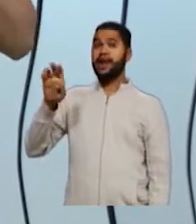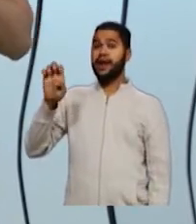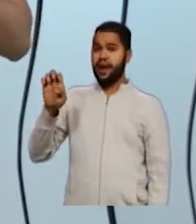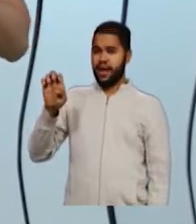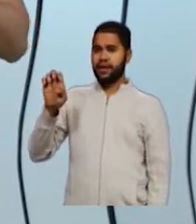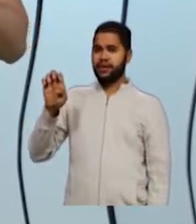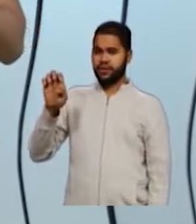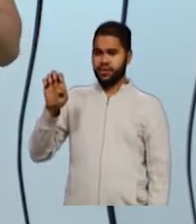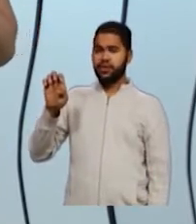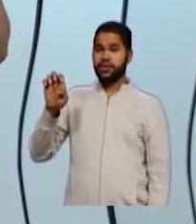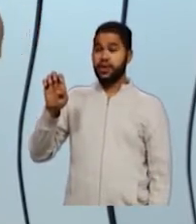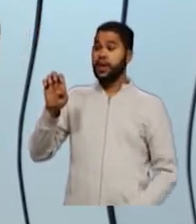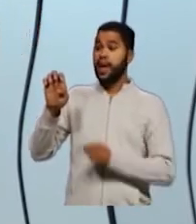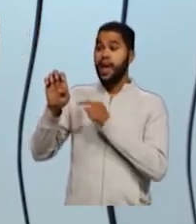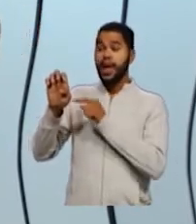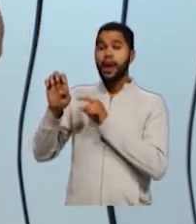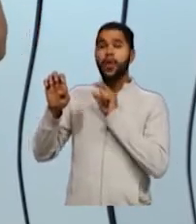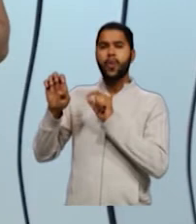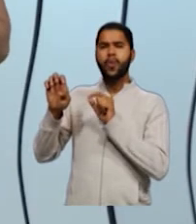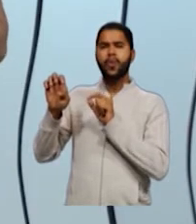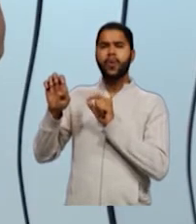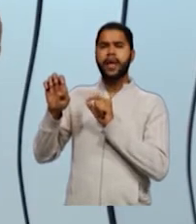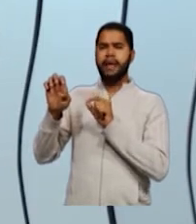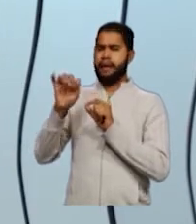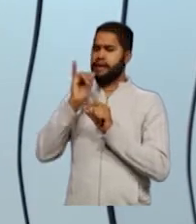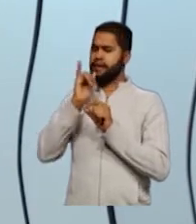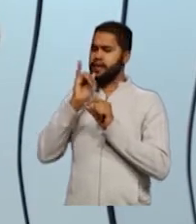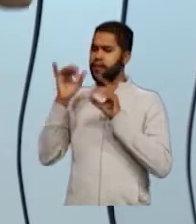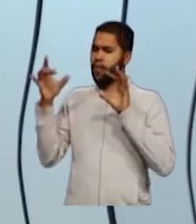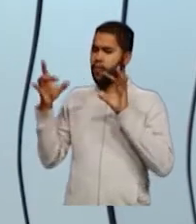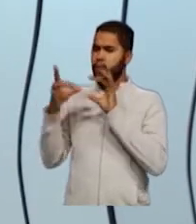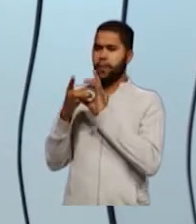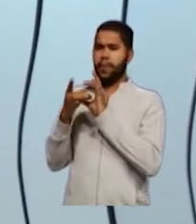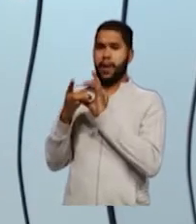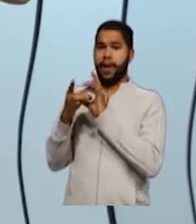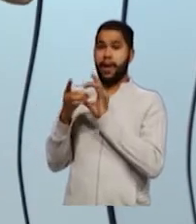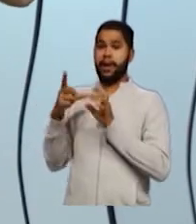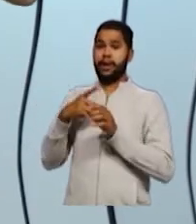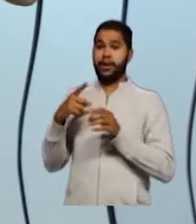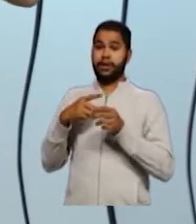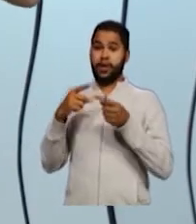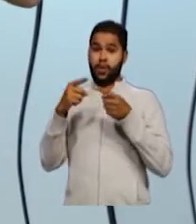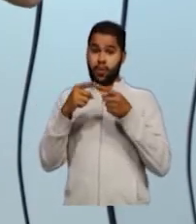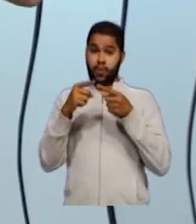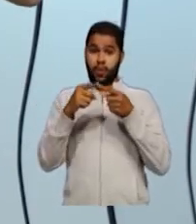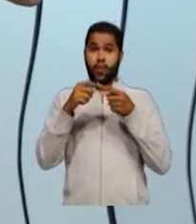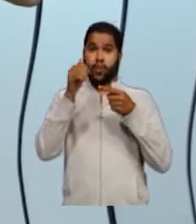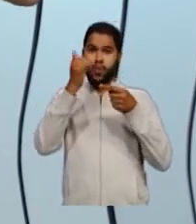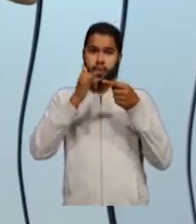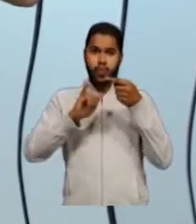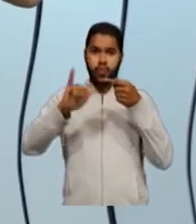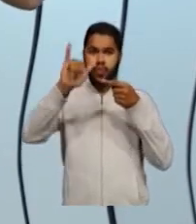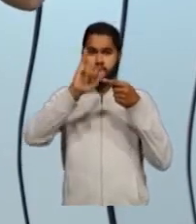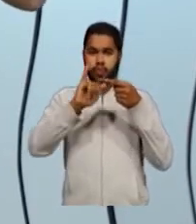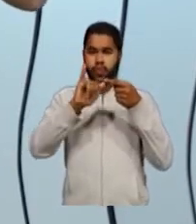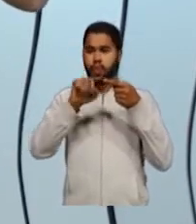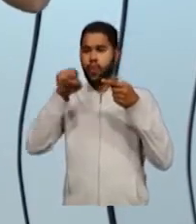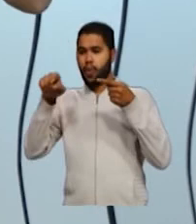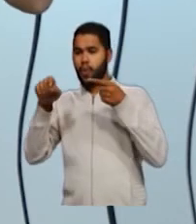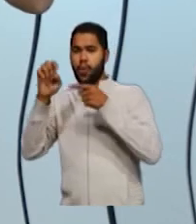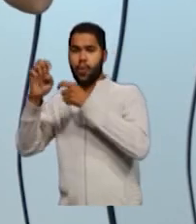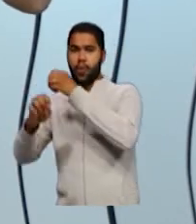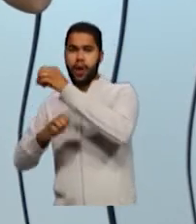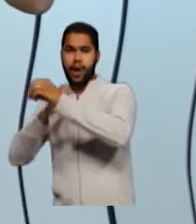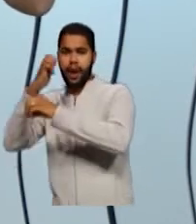Ligação covalente são aquelas ligações onde eu tenho um elemento químico com um elétron,